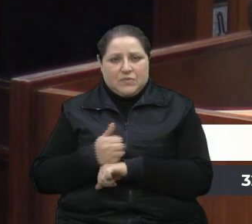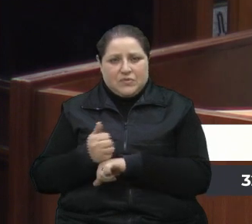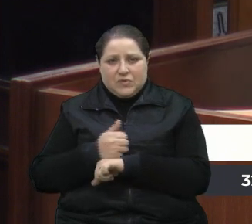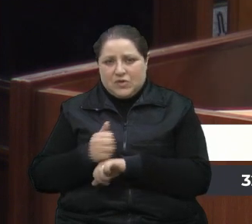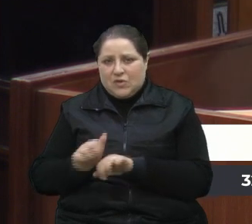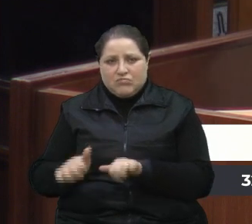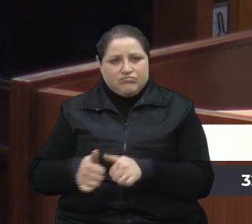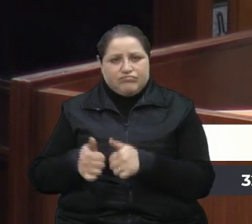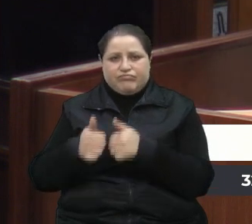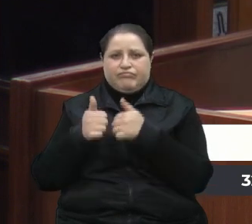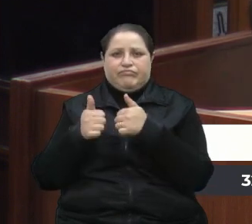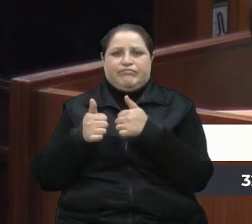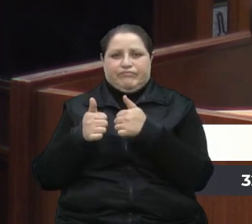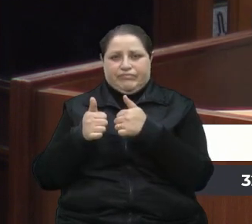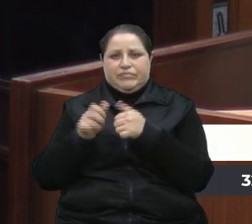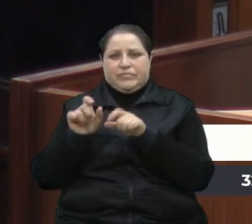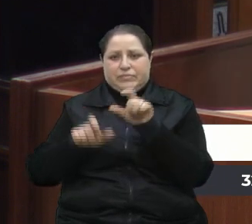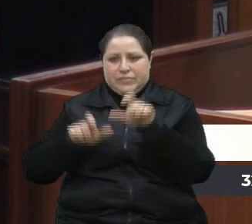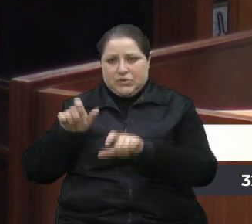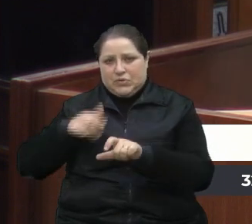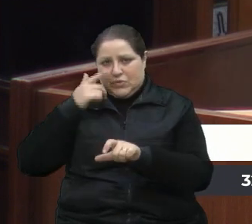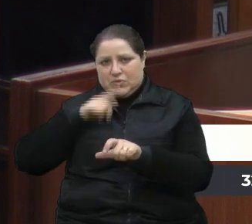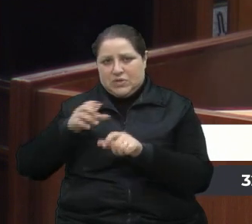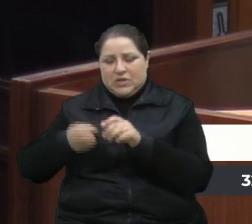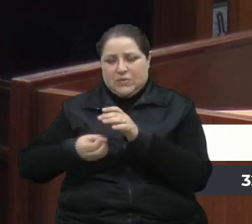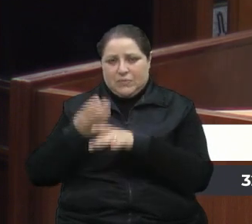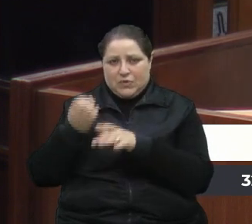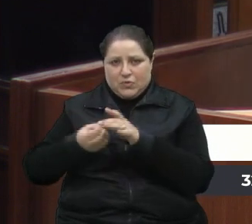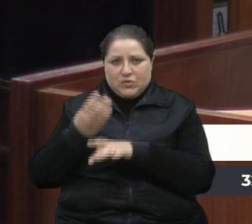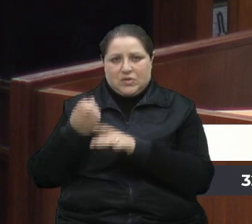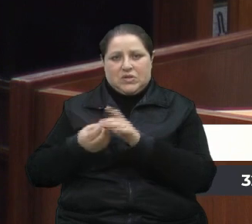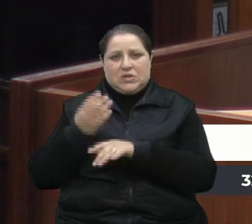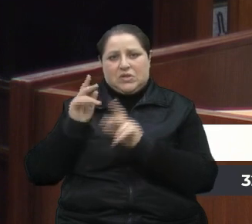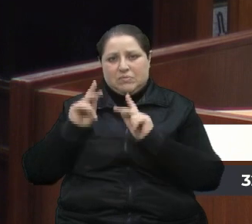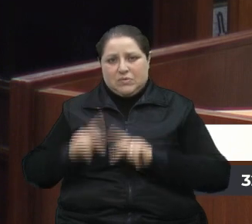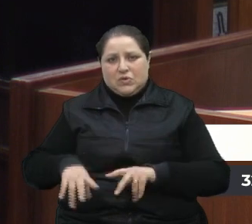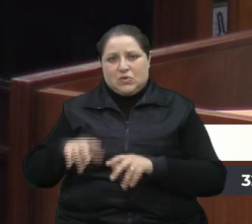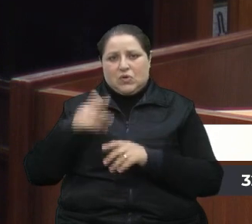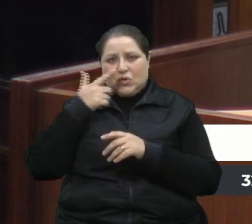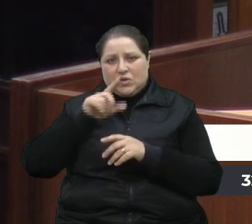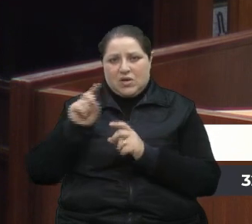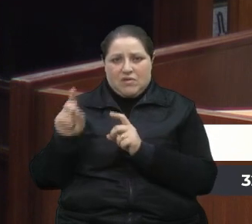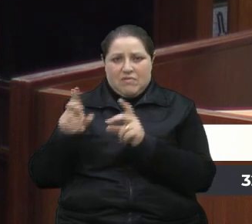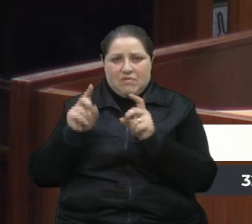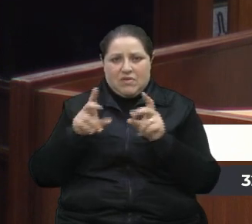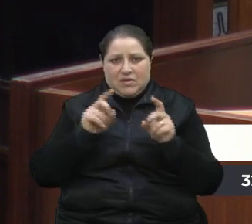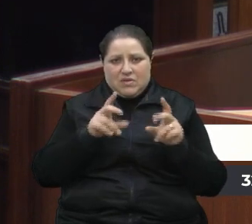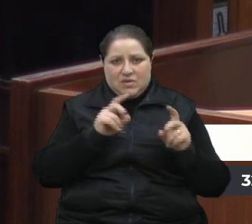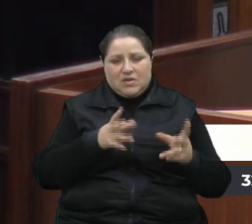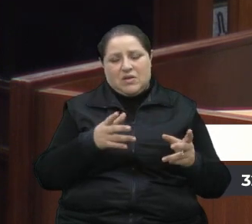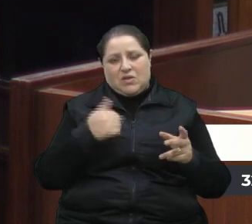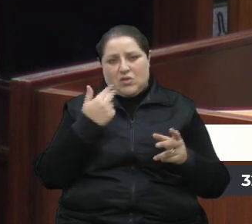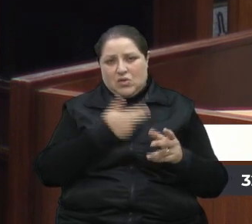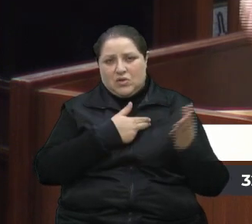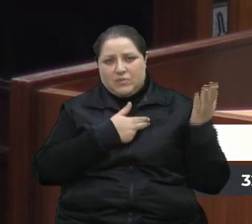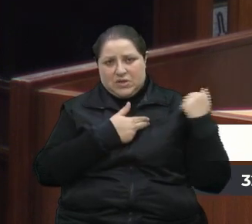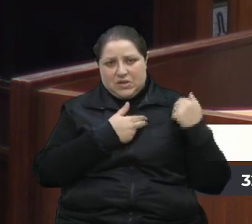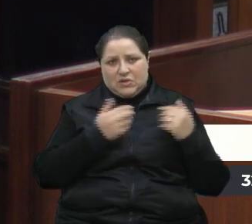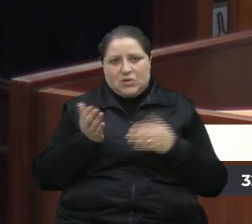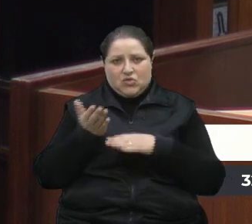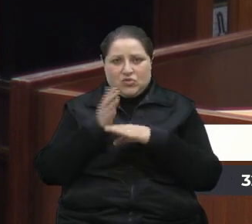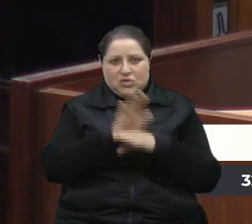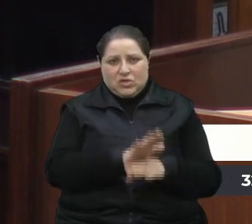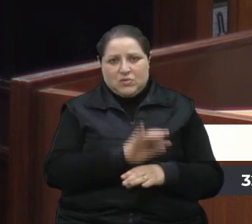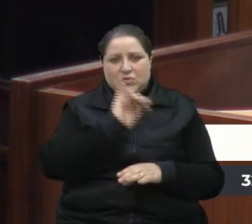que o pessoal consegue produzir, do que o pessoal consegue vender, e o que a gente ajudou lá atrás, e que